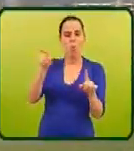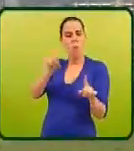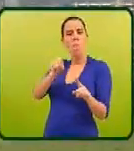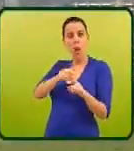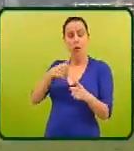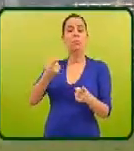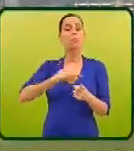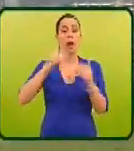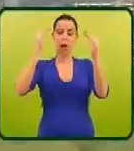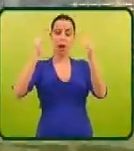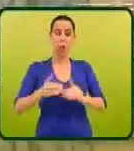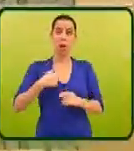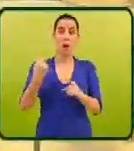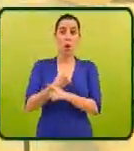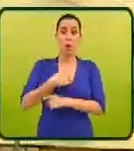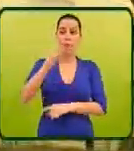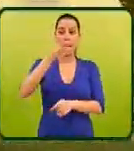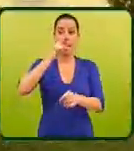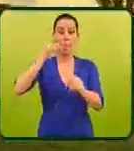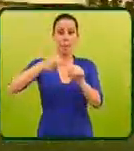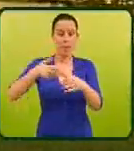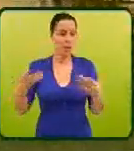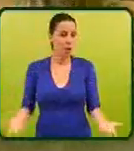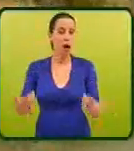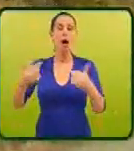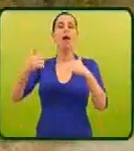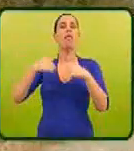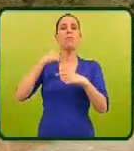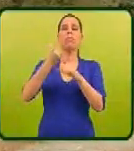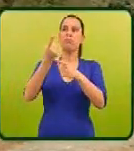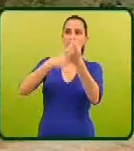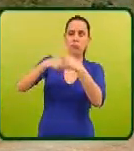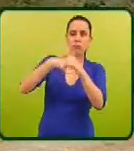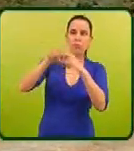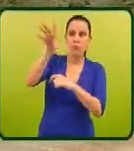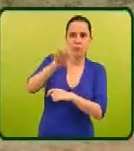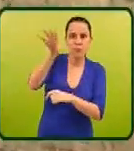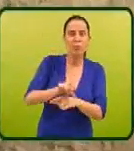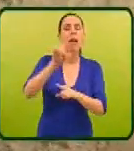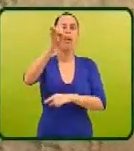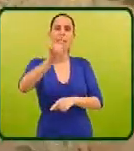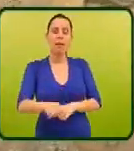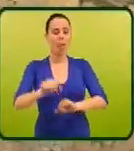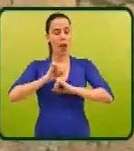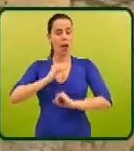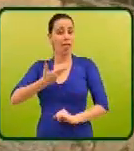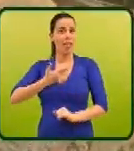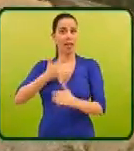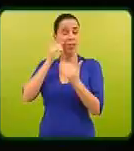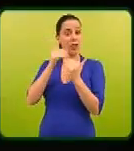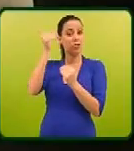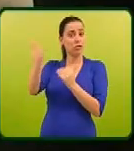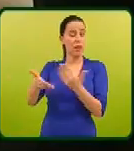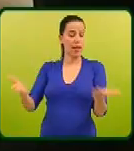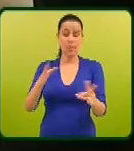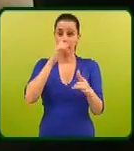Estamos a reduzir a nossa dependência do petróleo, a nossa dependência das importações e, consequentemente, a nossa dívida externa.